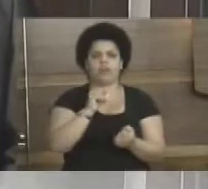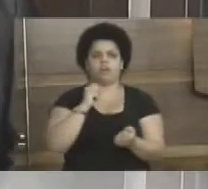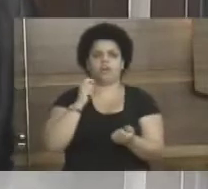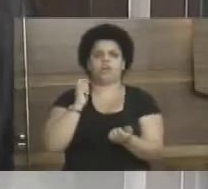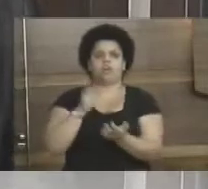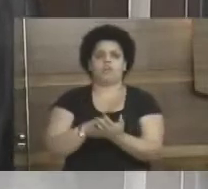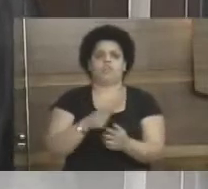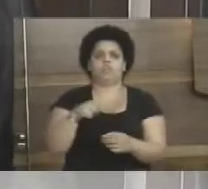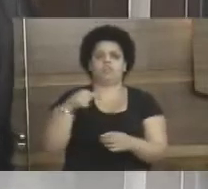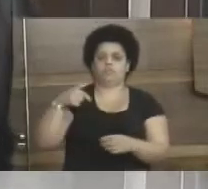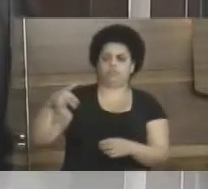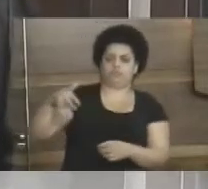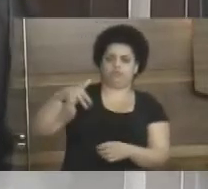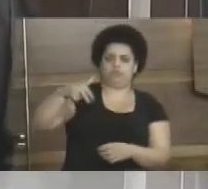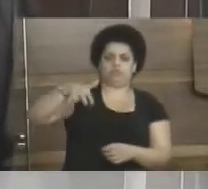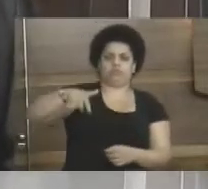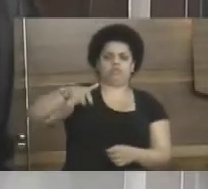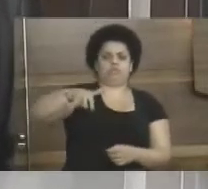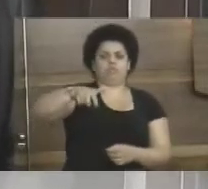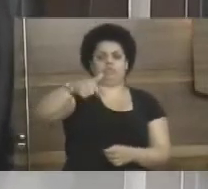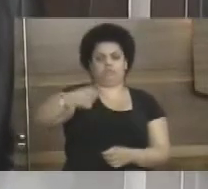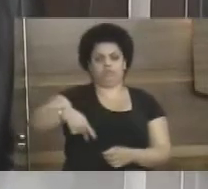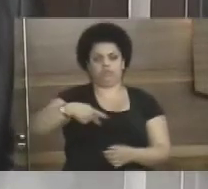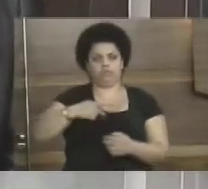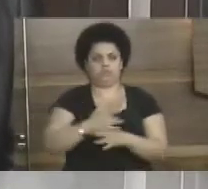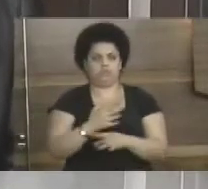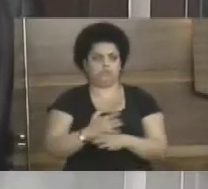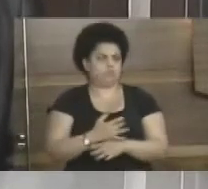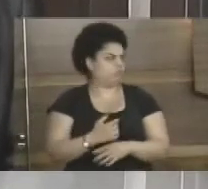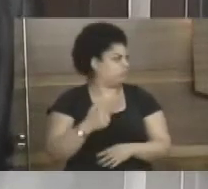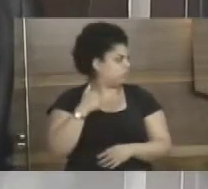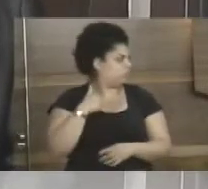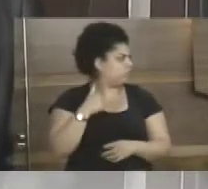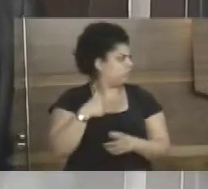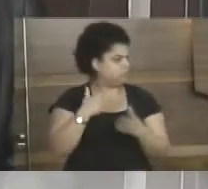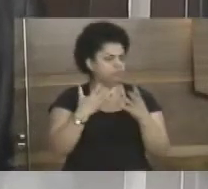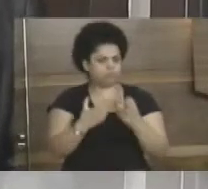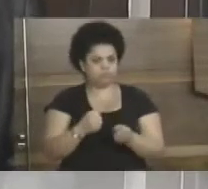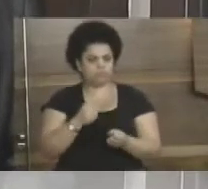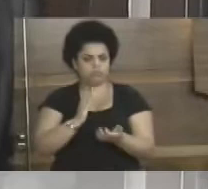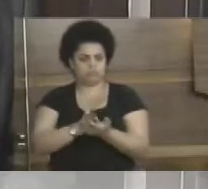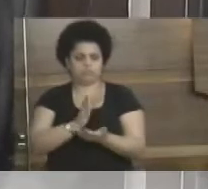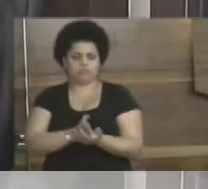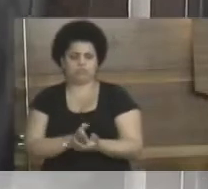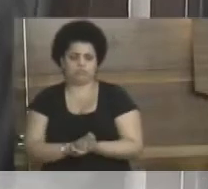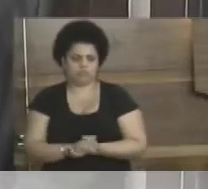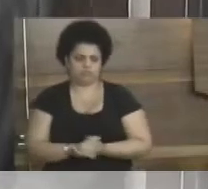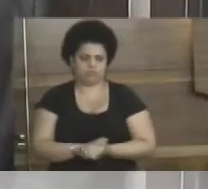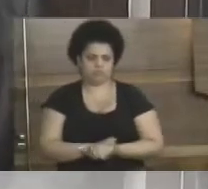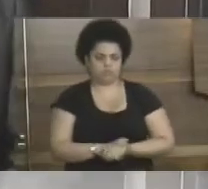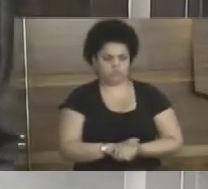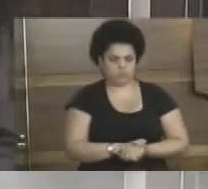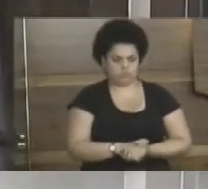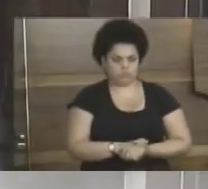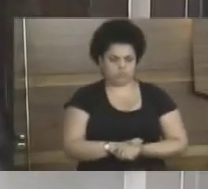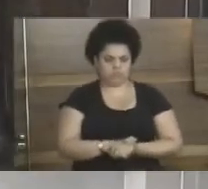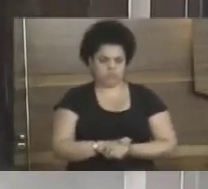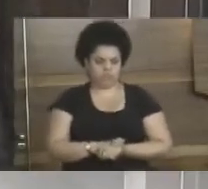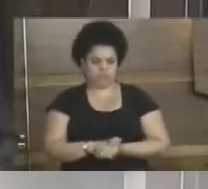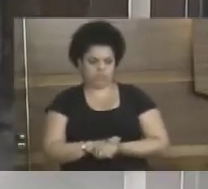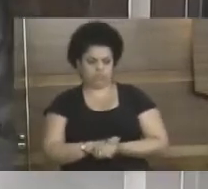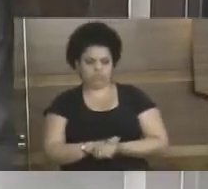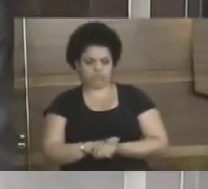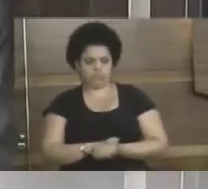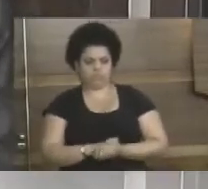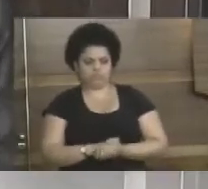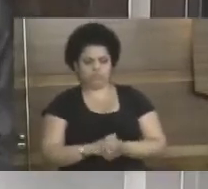até para a gente andar a cada passo dessa cidade. Então, eu sou a favor que acabe com isso. queria